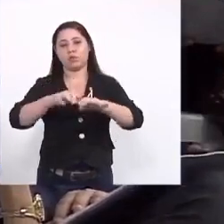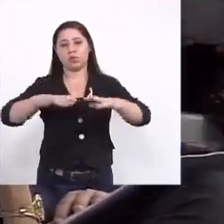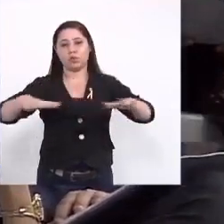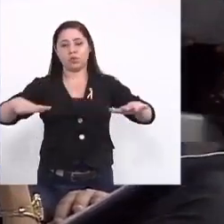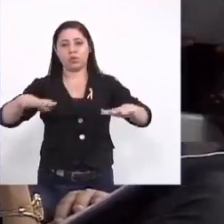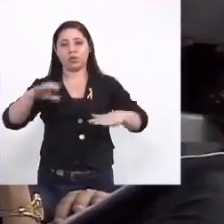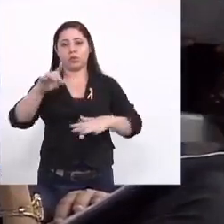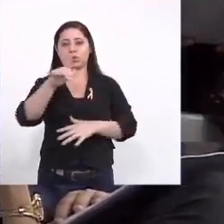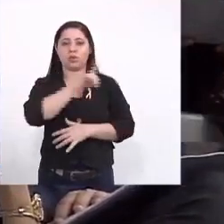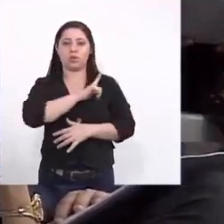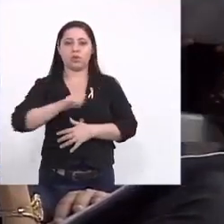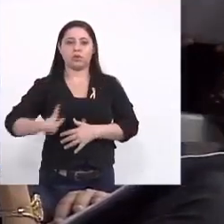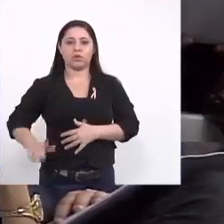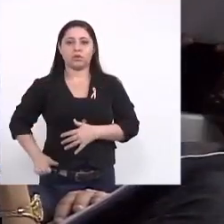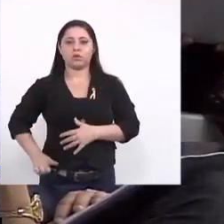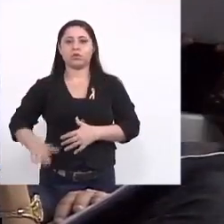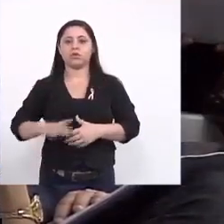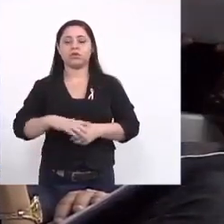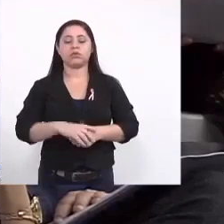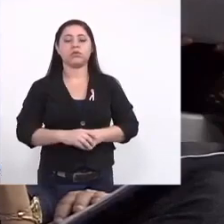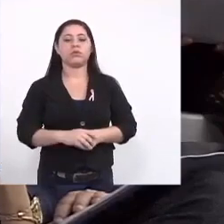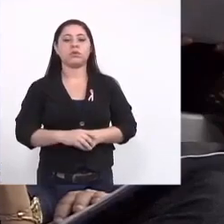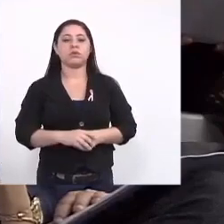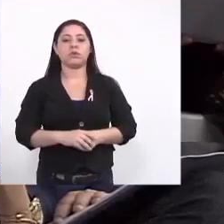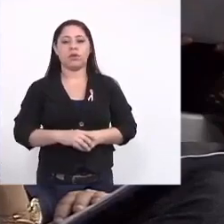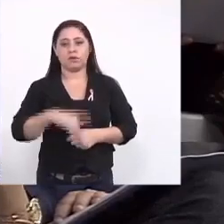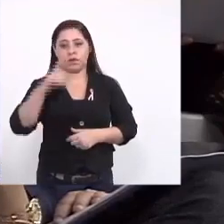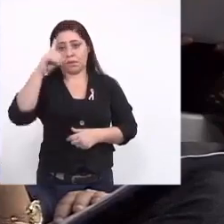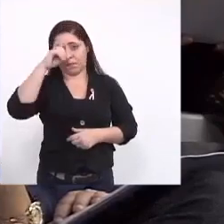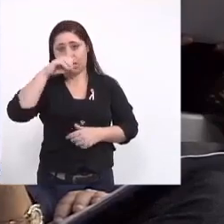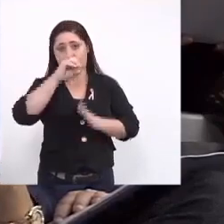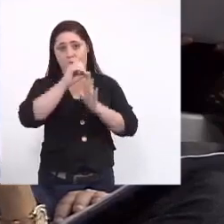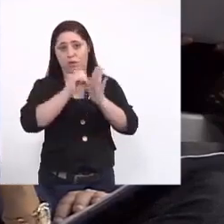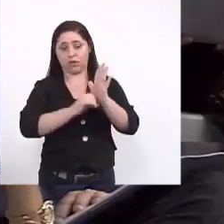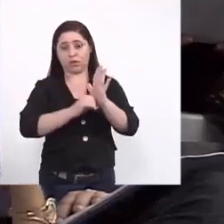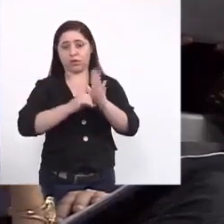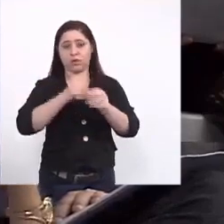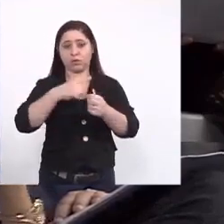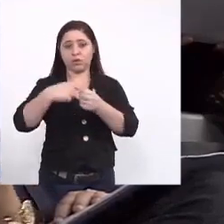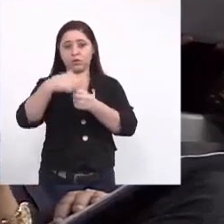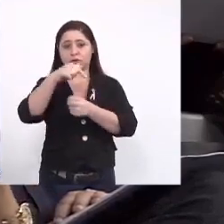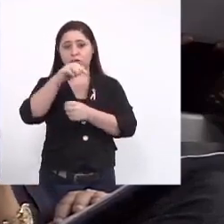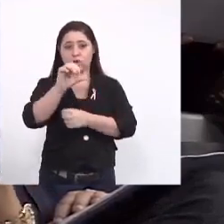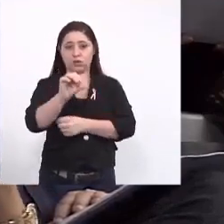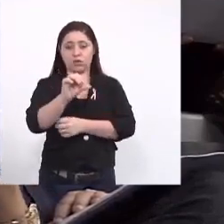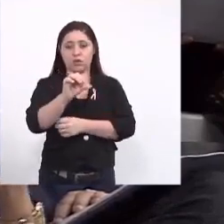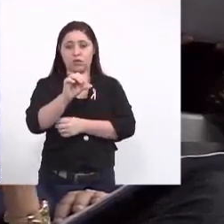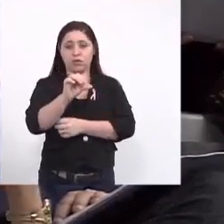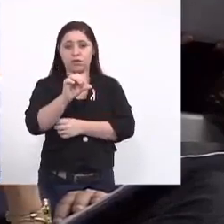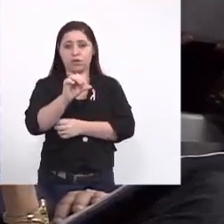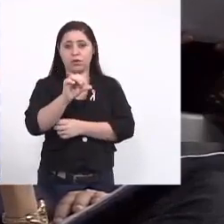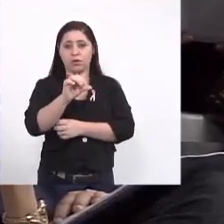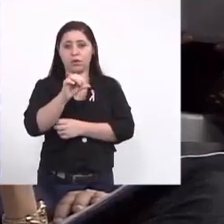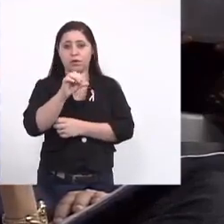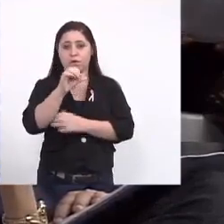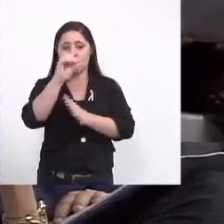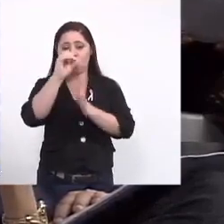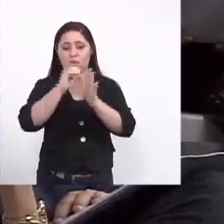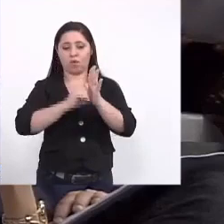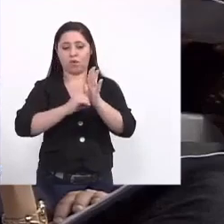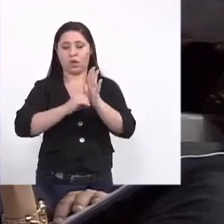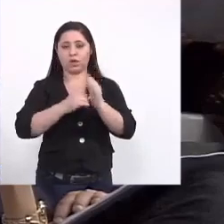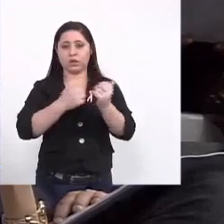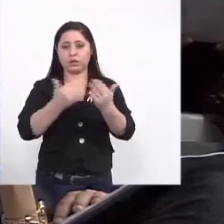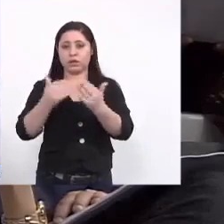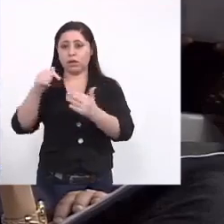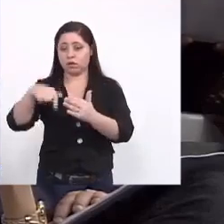governadoria aí vai ser enviado ofício para os setenta e nove municípios vai ser enviado ofício para